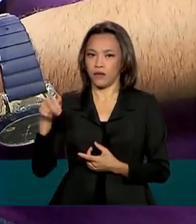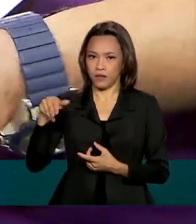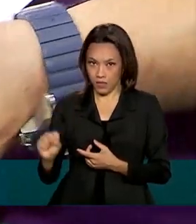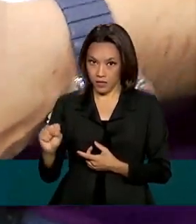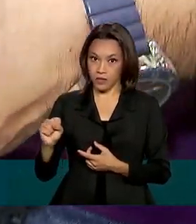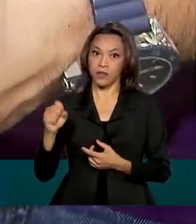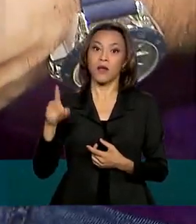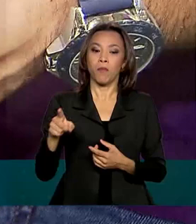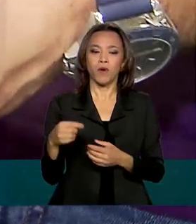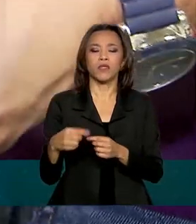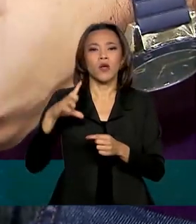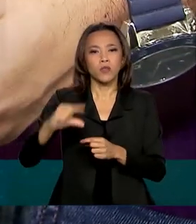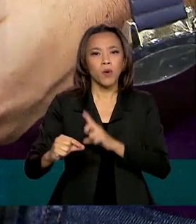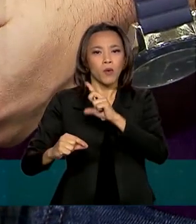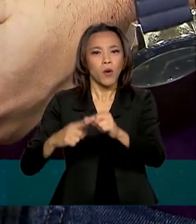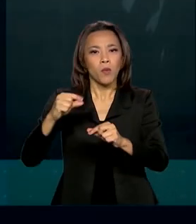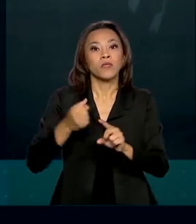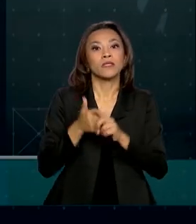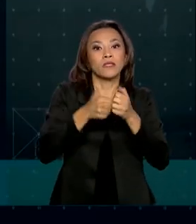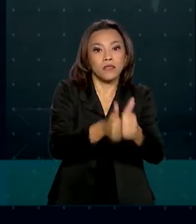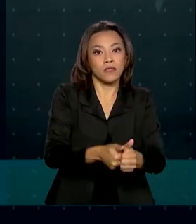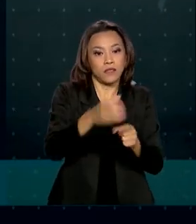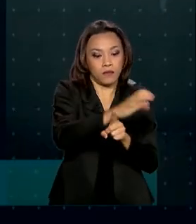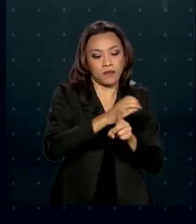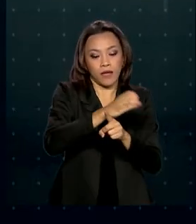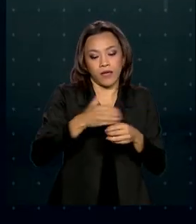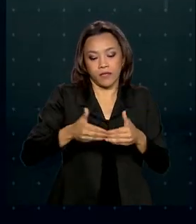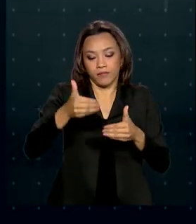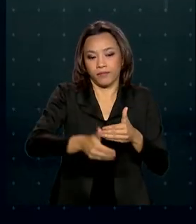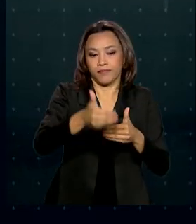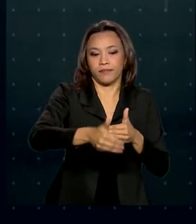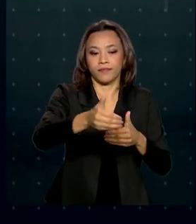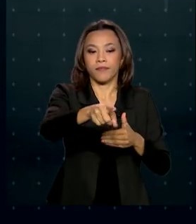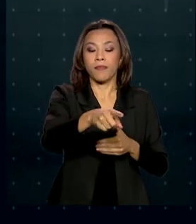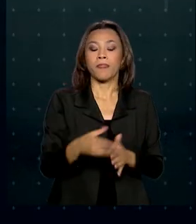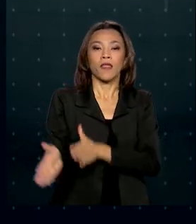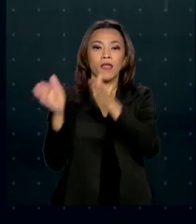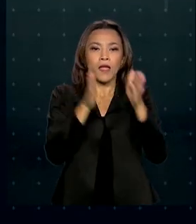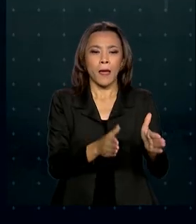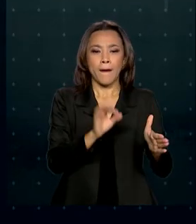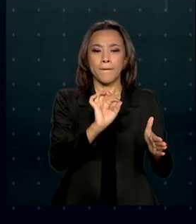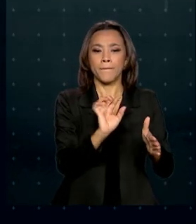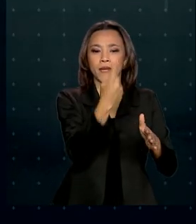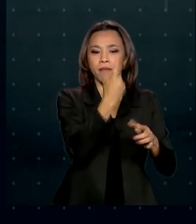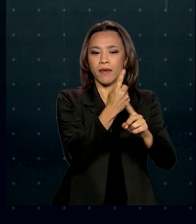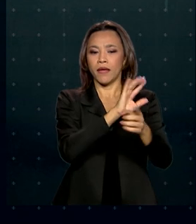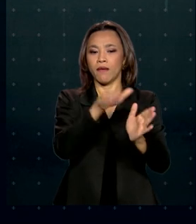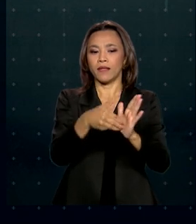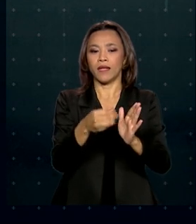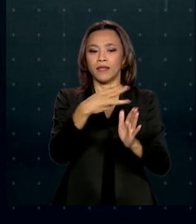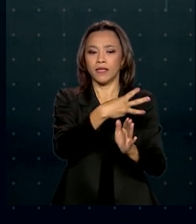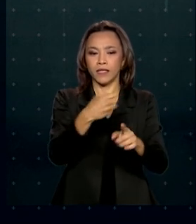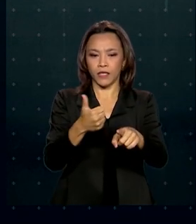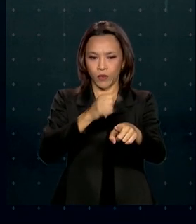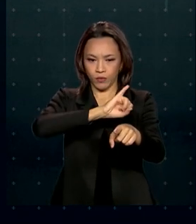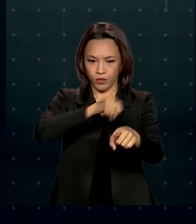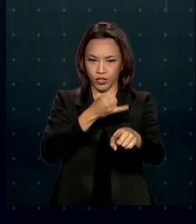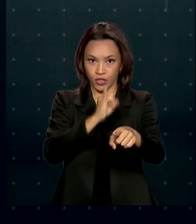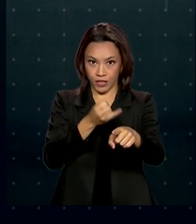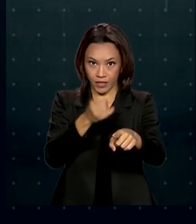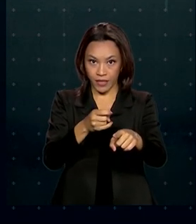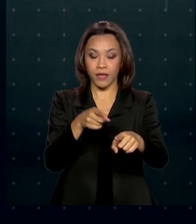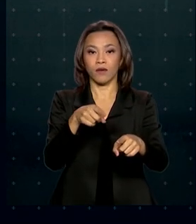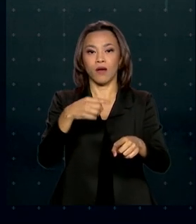forma gradual, de acordo com o cronograma. A habilitação com vencimento de 1º a 31 de janeiro de 2020